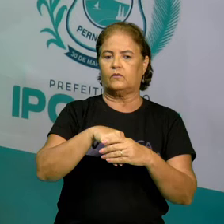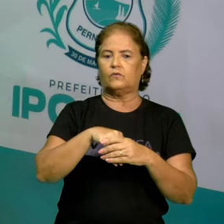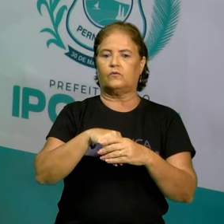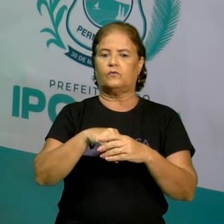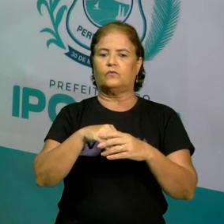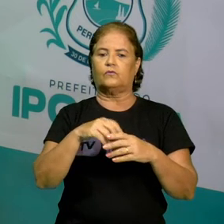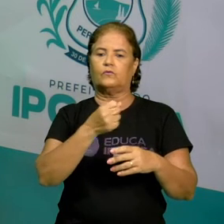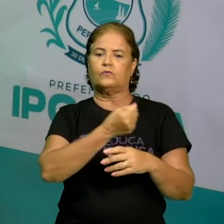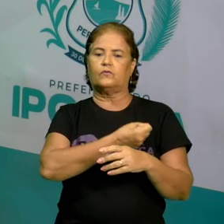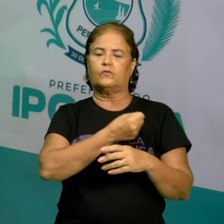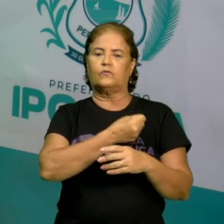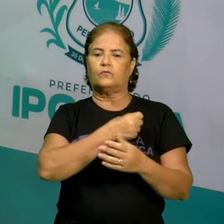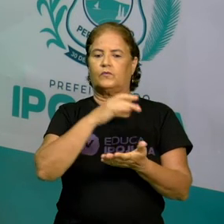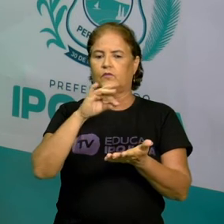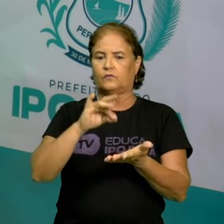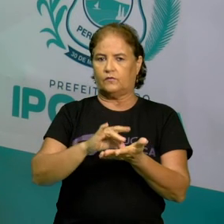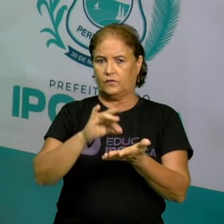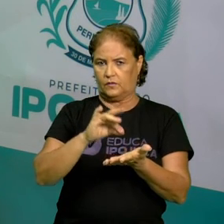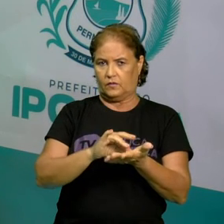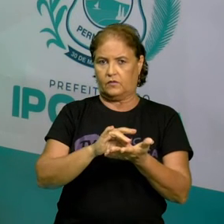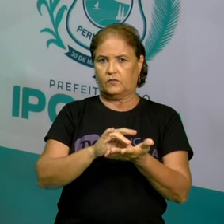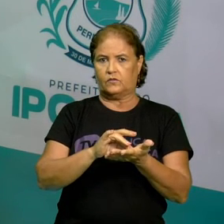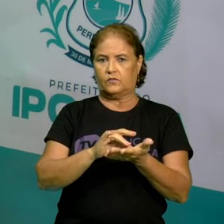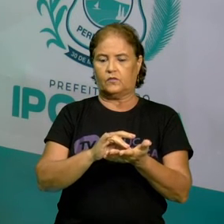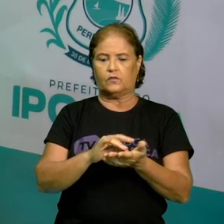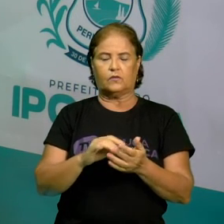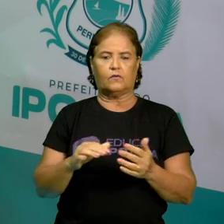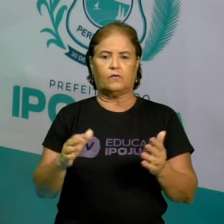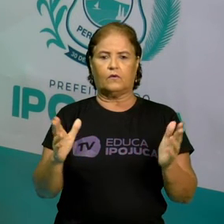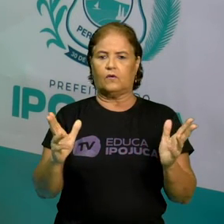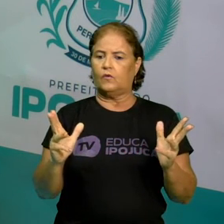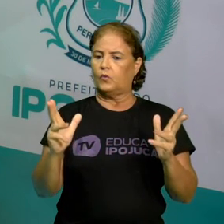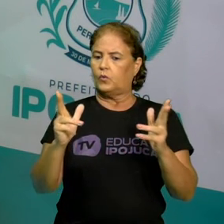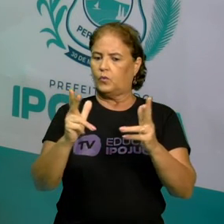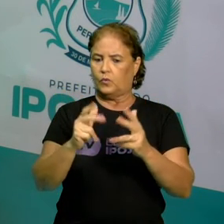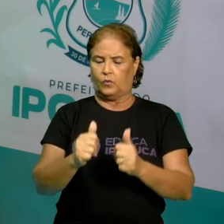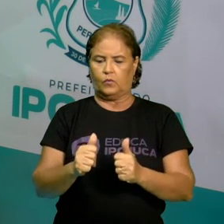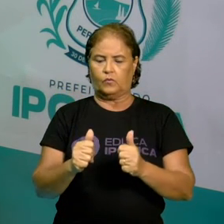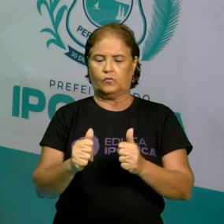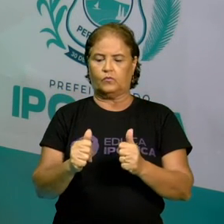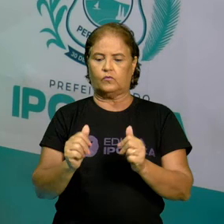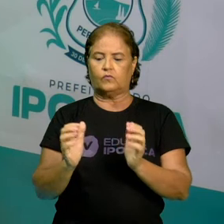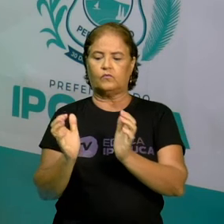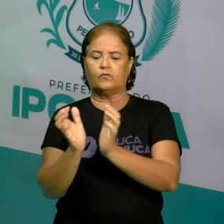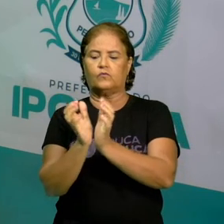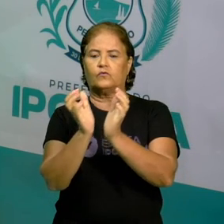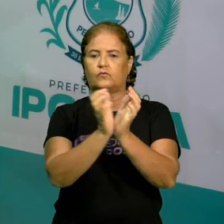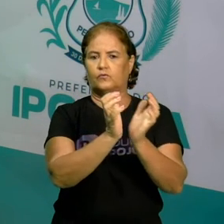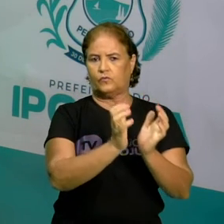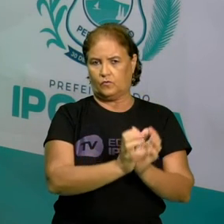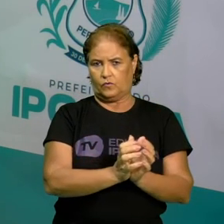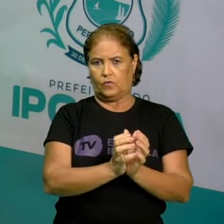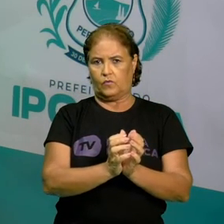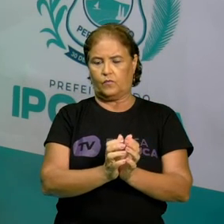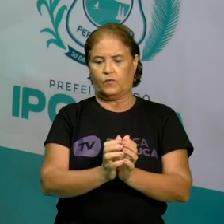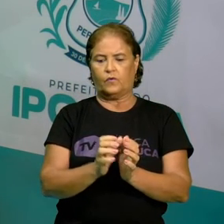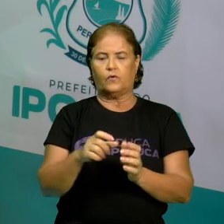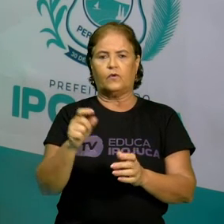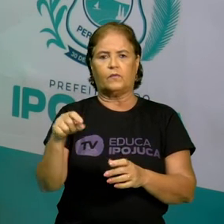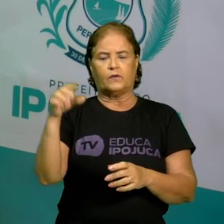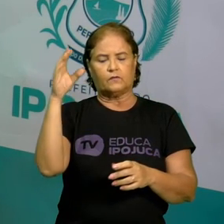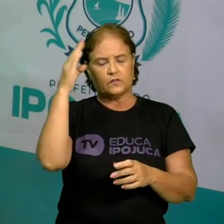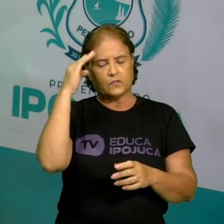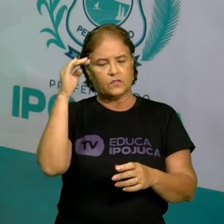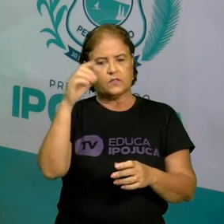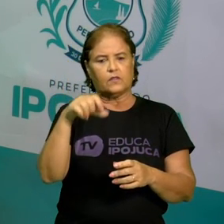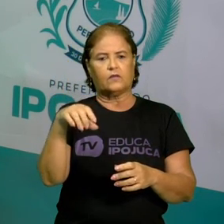fechamos. O conjunto dos reais contempla todos esses conjuntos. Então, espero que você tenha